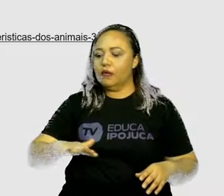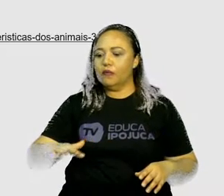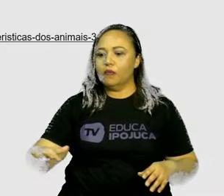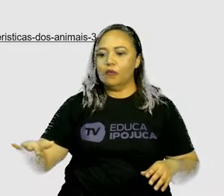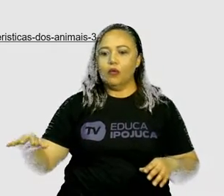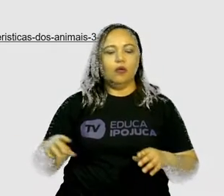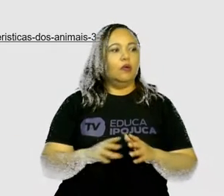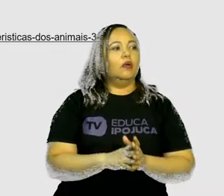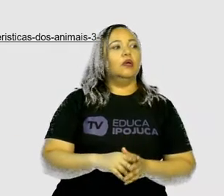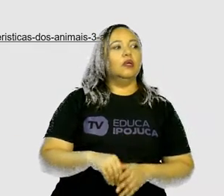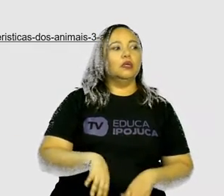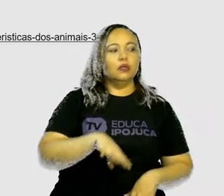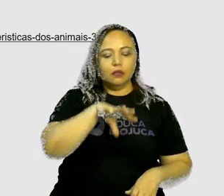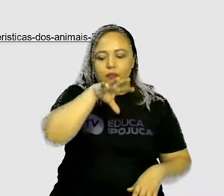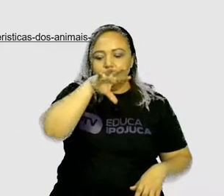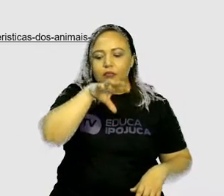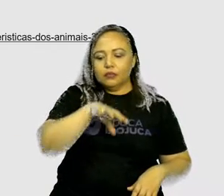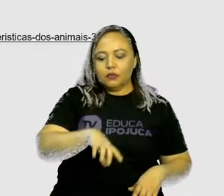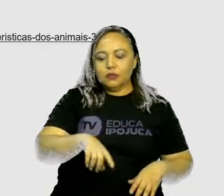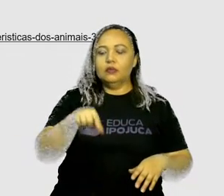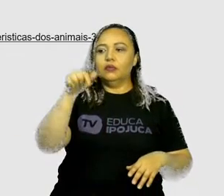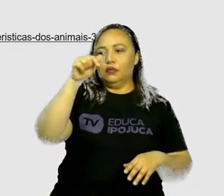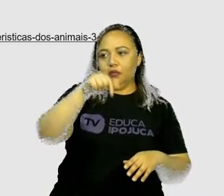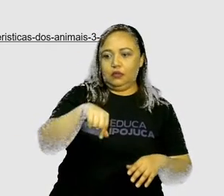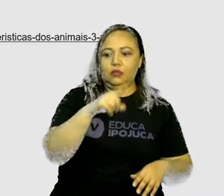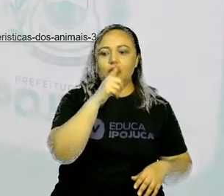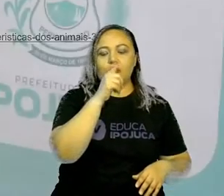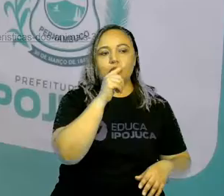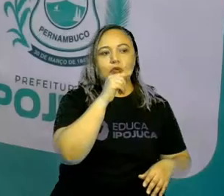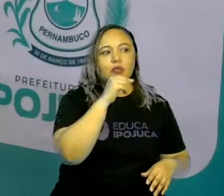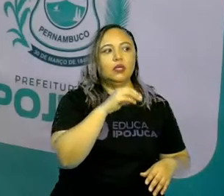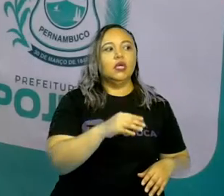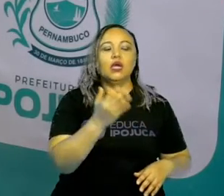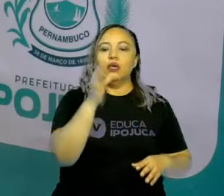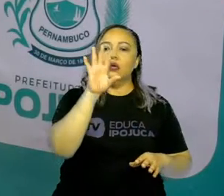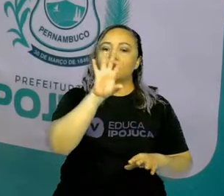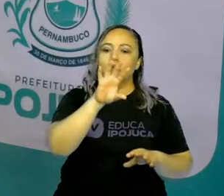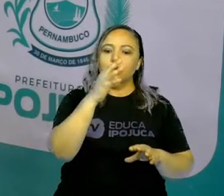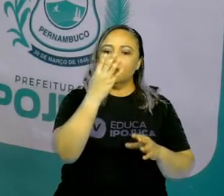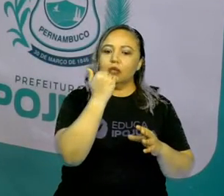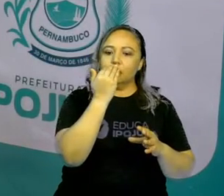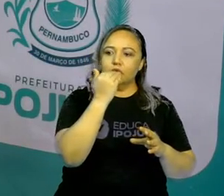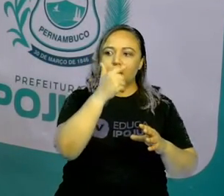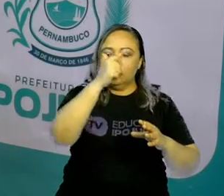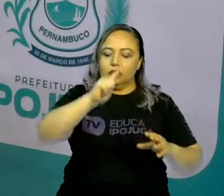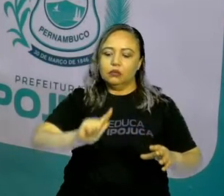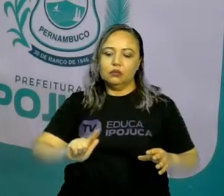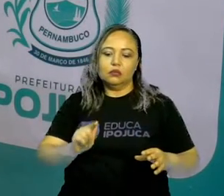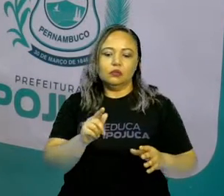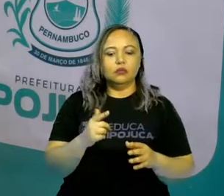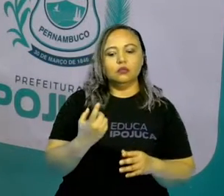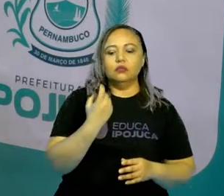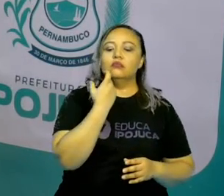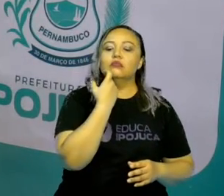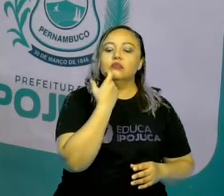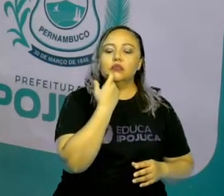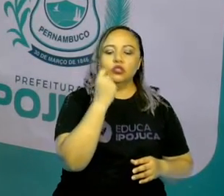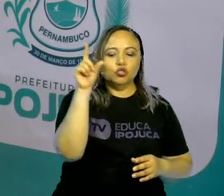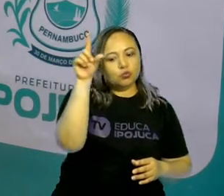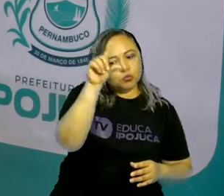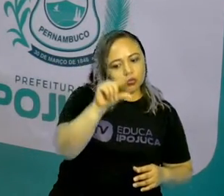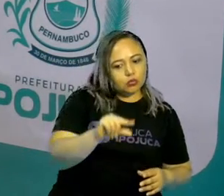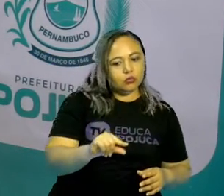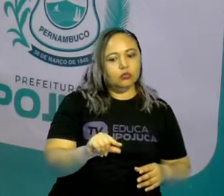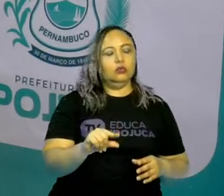e alimentam-se de outros peixes mais pequenos ou de substâncias que flutuam na